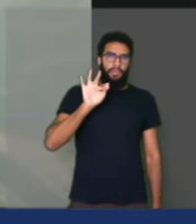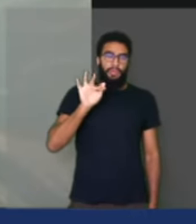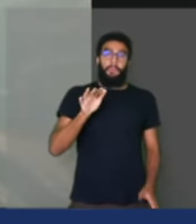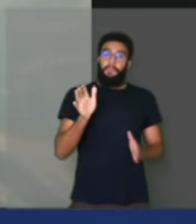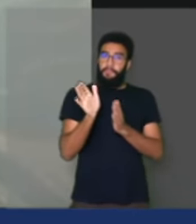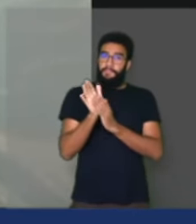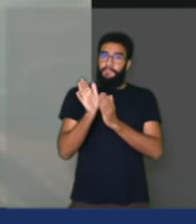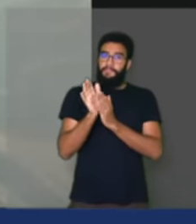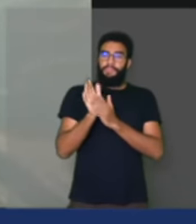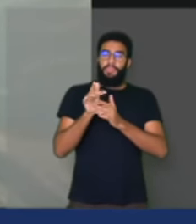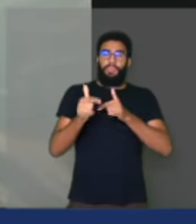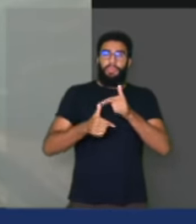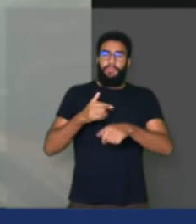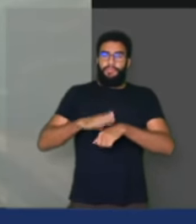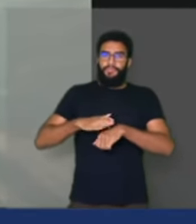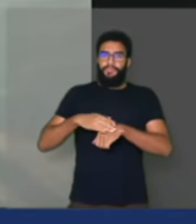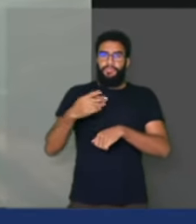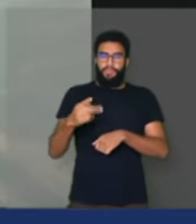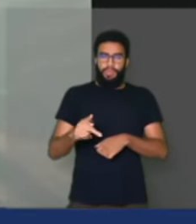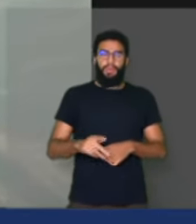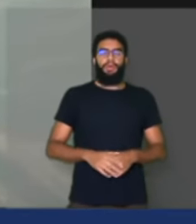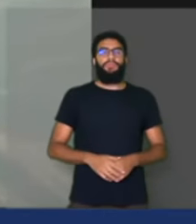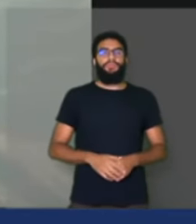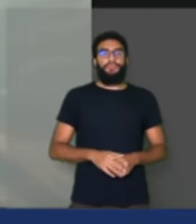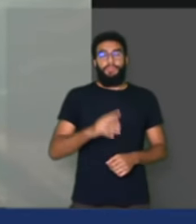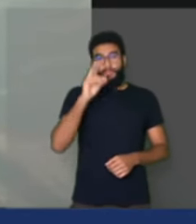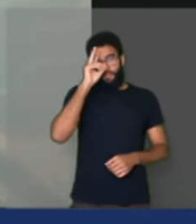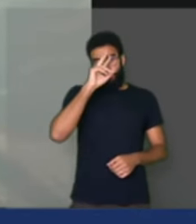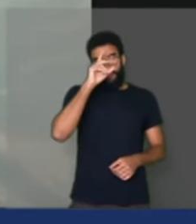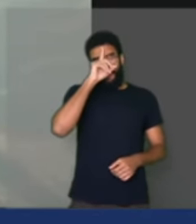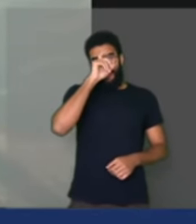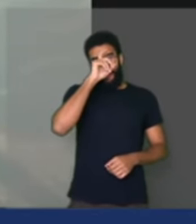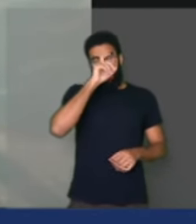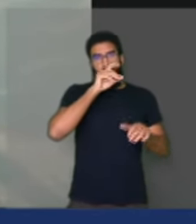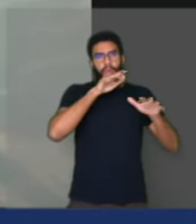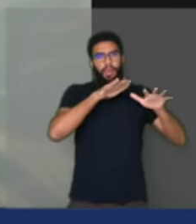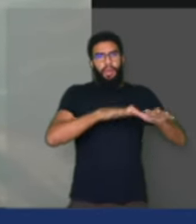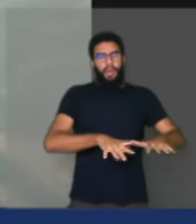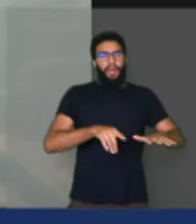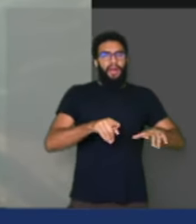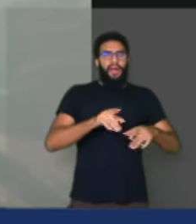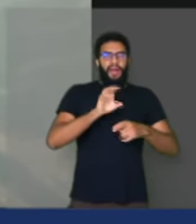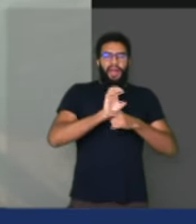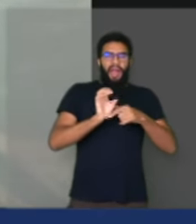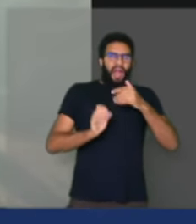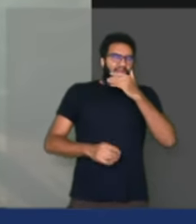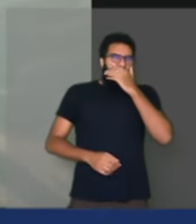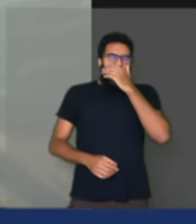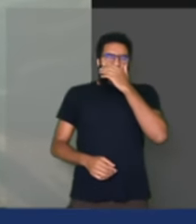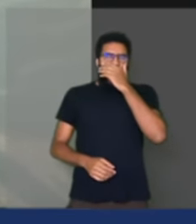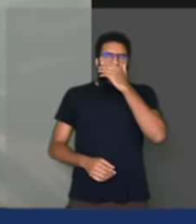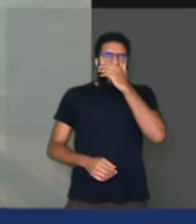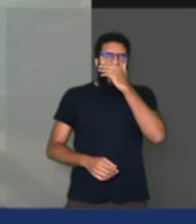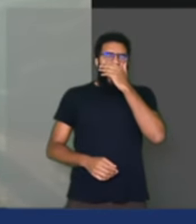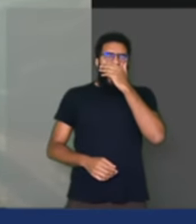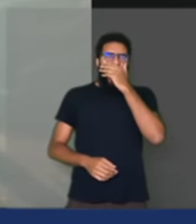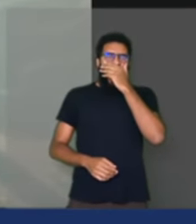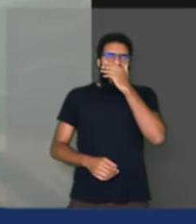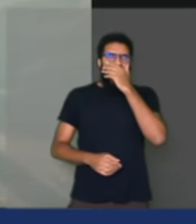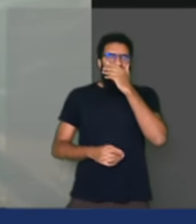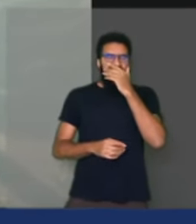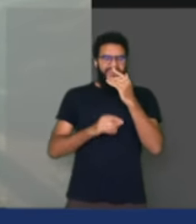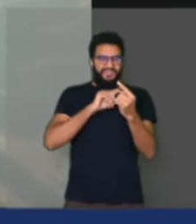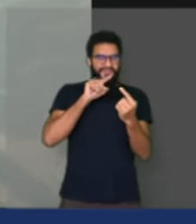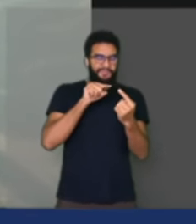na instalação do hospital de campanha de Natal. Lembrando que o hospital do Estado não foi instalado. O Estado não cumpriu a missão dele. Aliás,